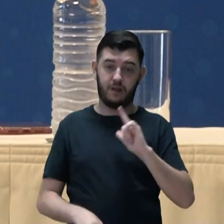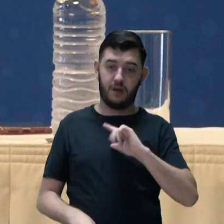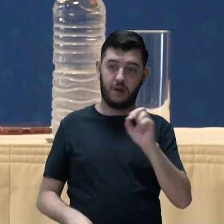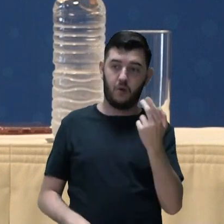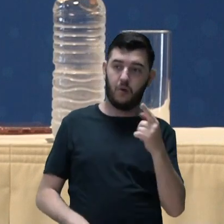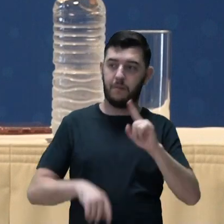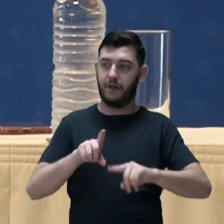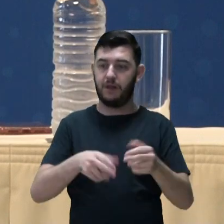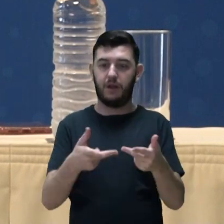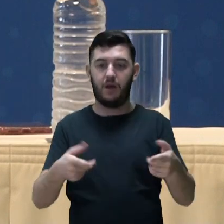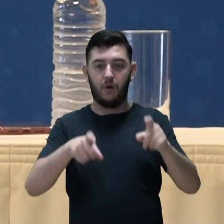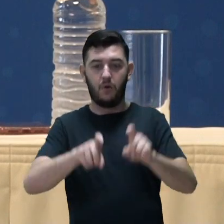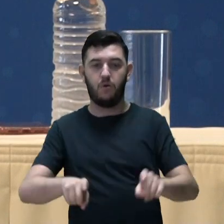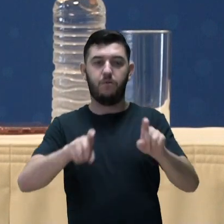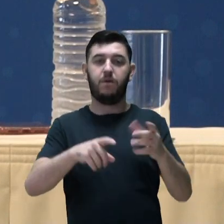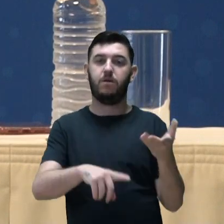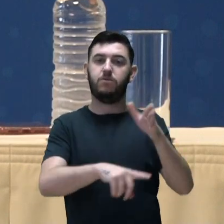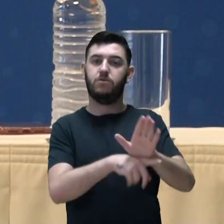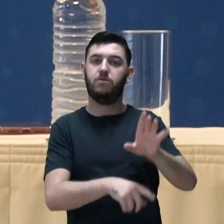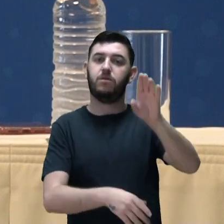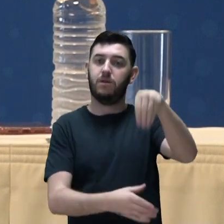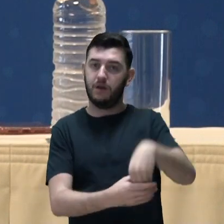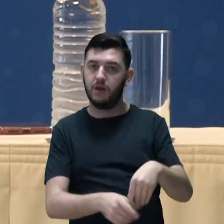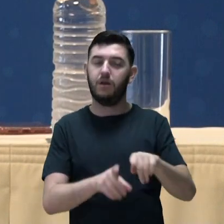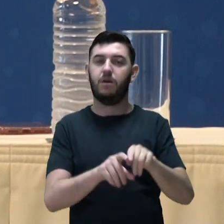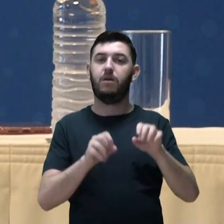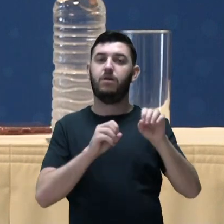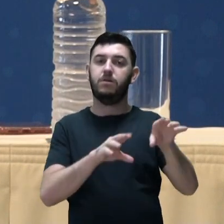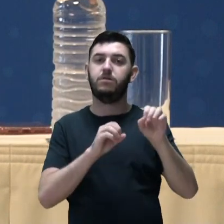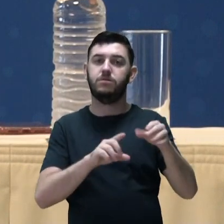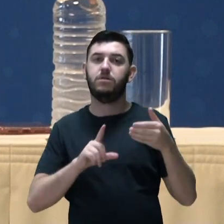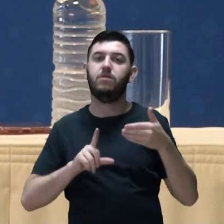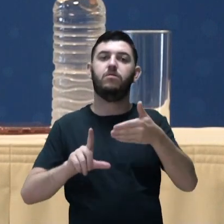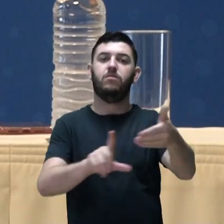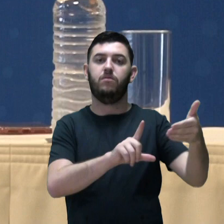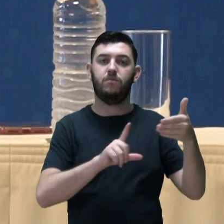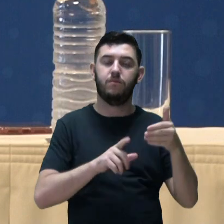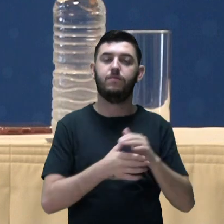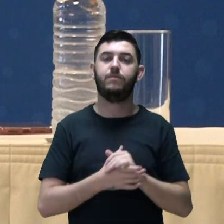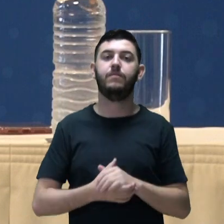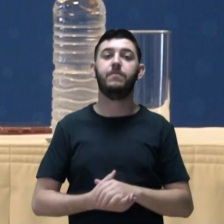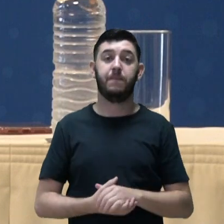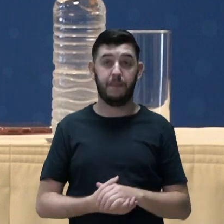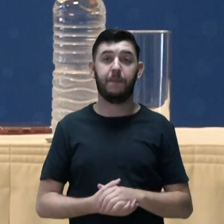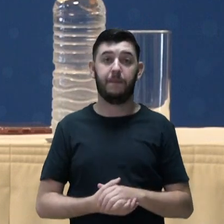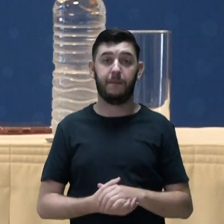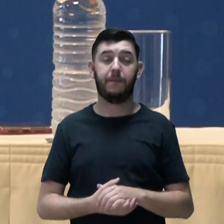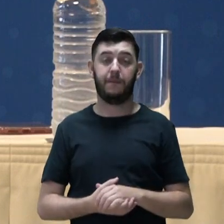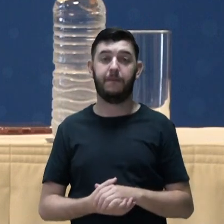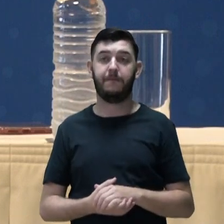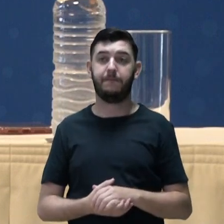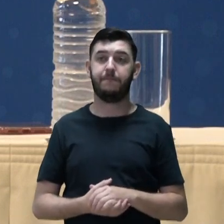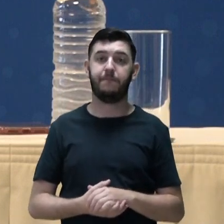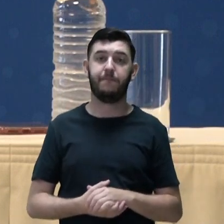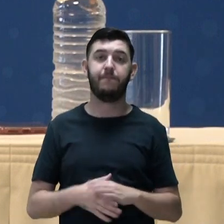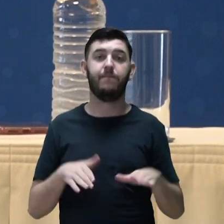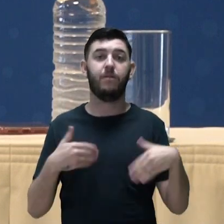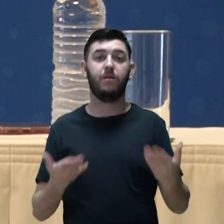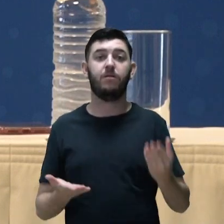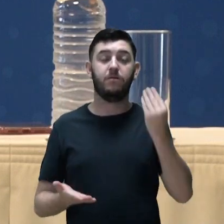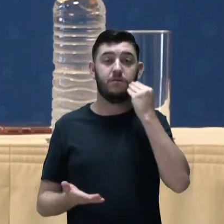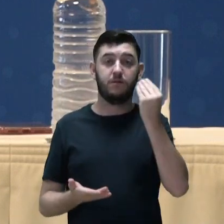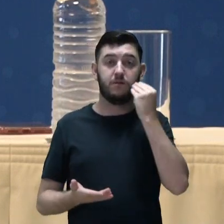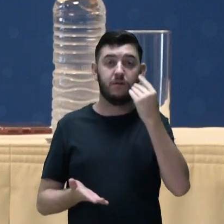suportes necessários para a educação à distância. Então, escolhemos a modalidade presencial. E tentando